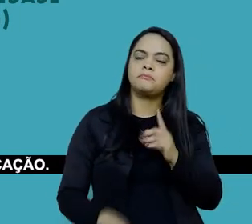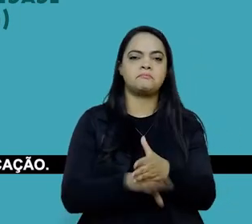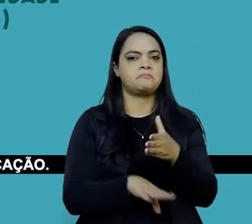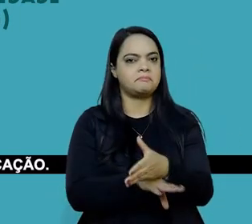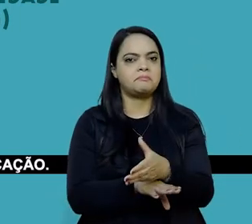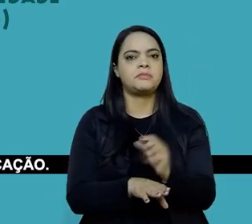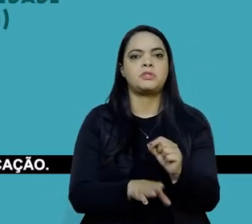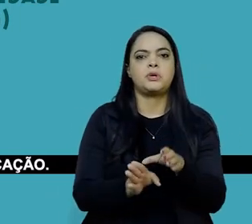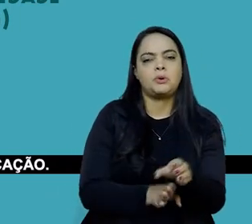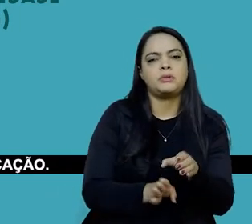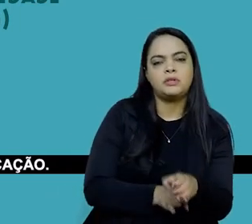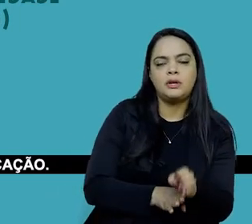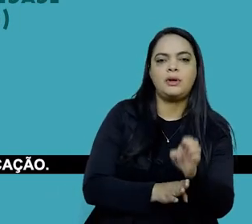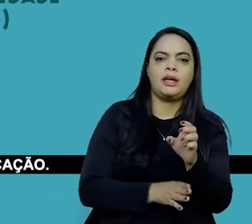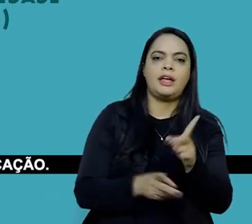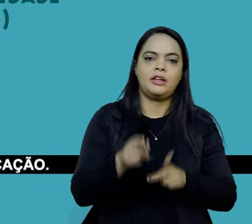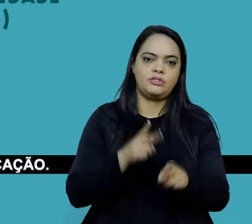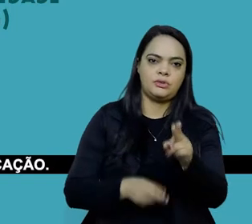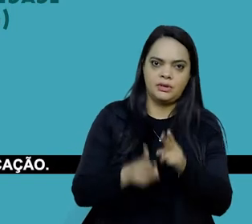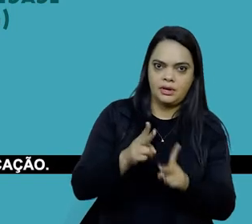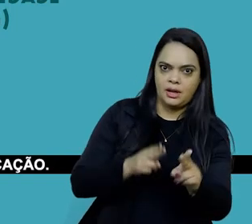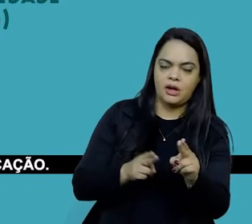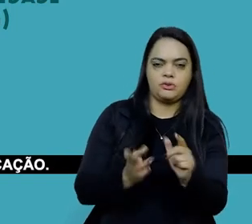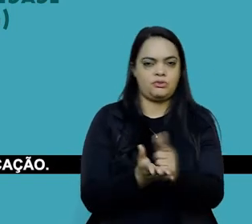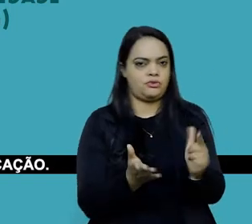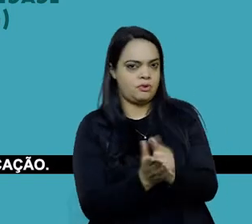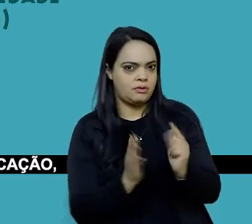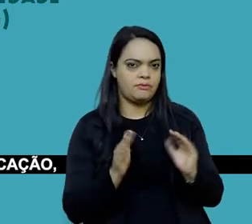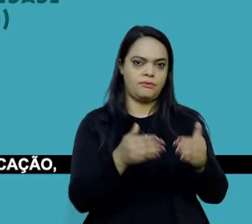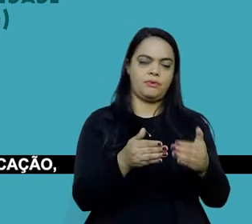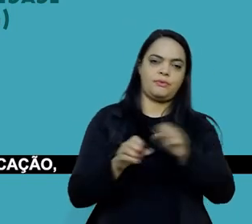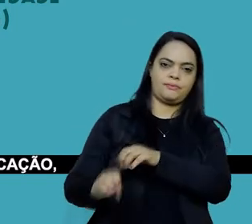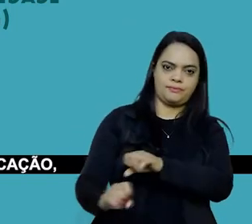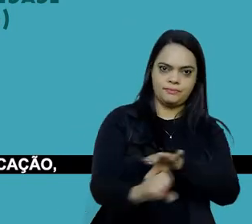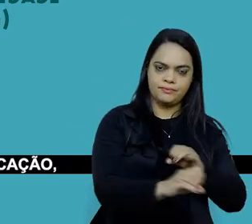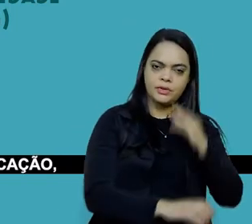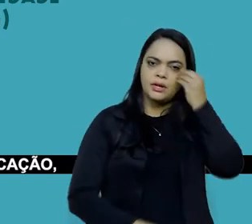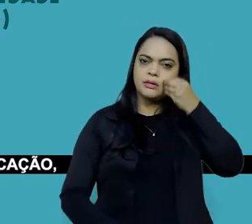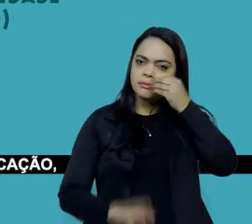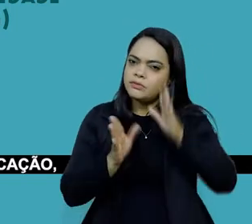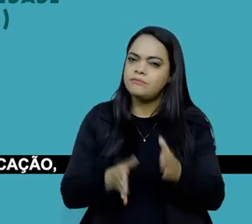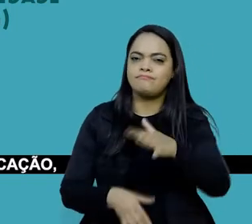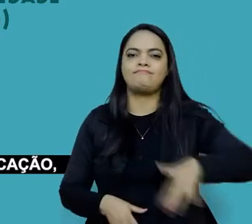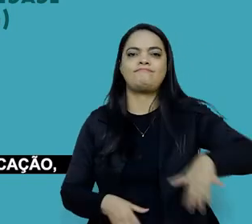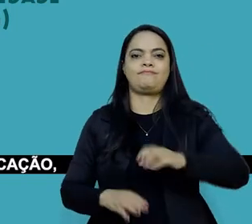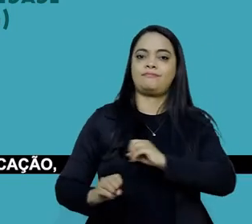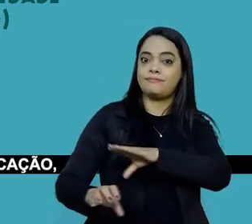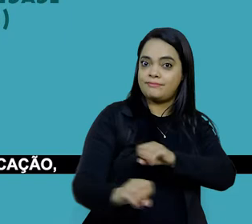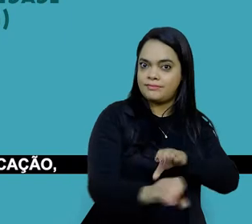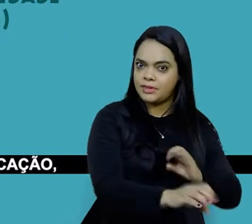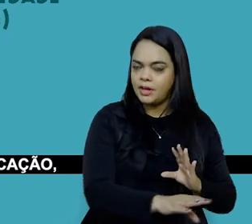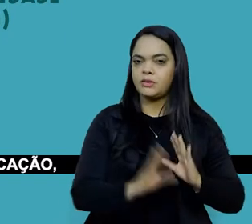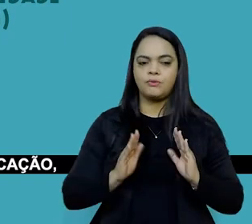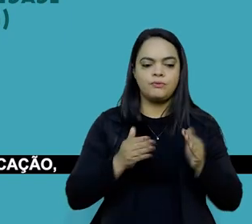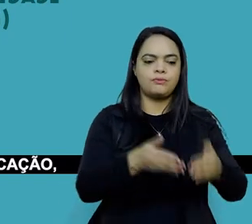importantes periódicos voltados ao tema educação. Tem experiência na área de educação, com ênfase